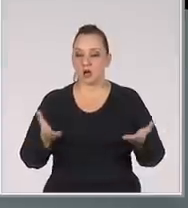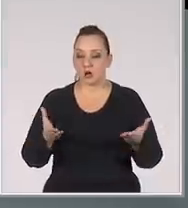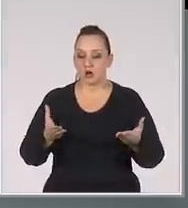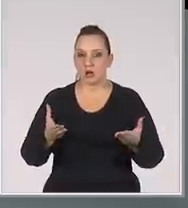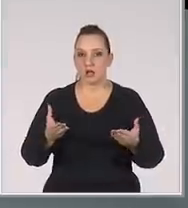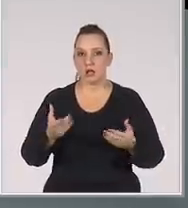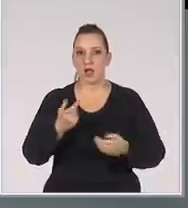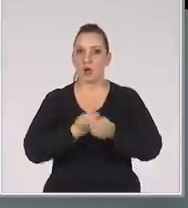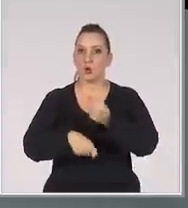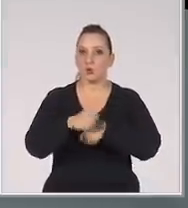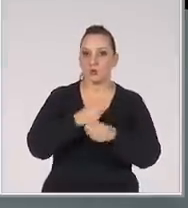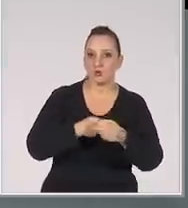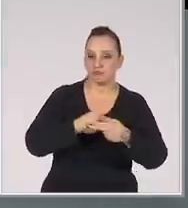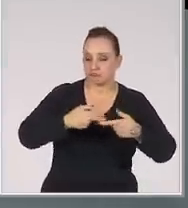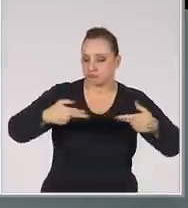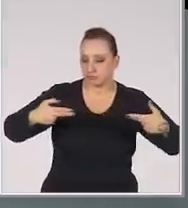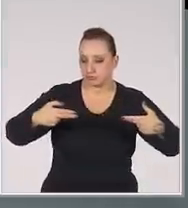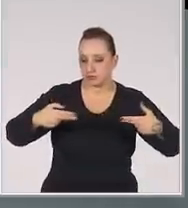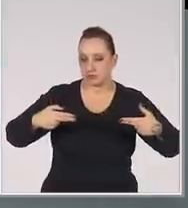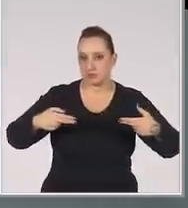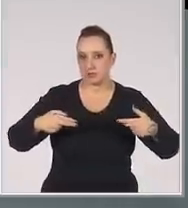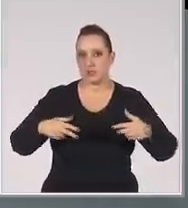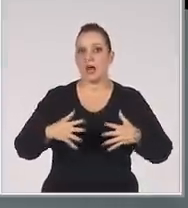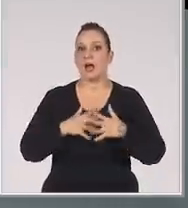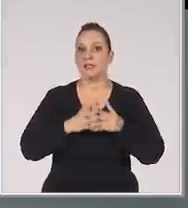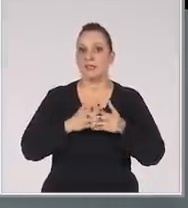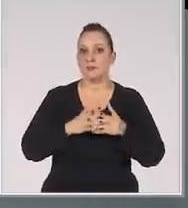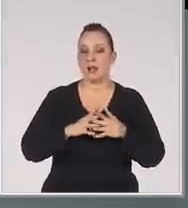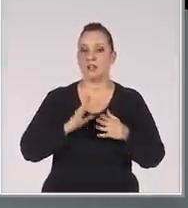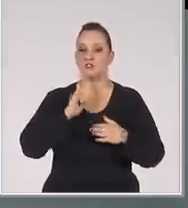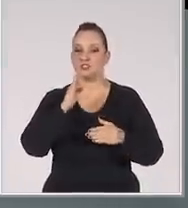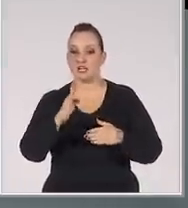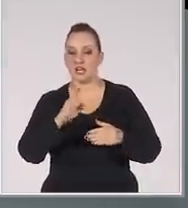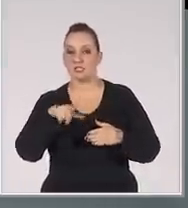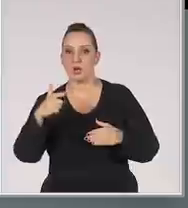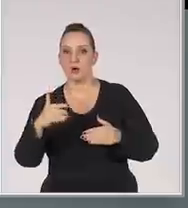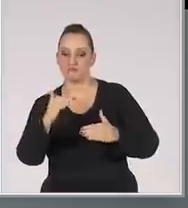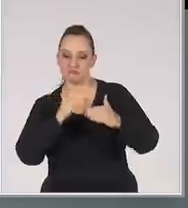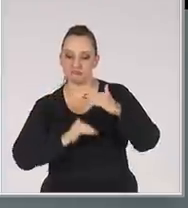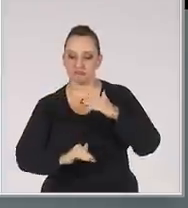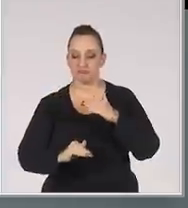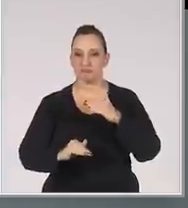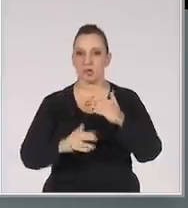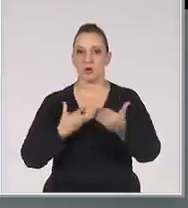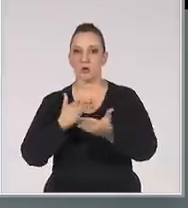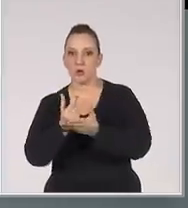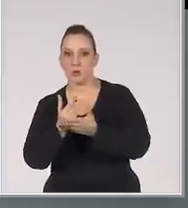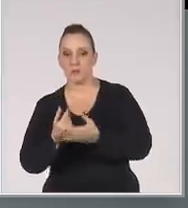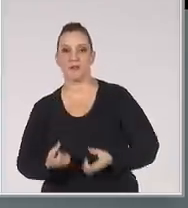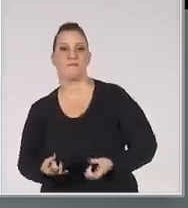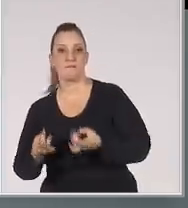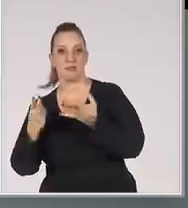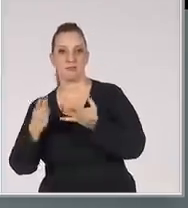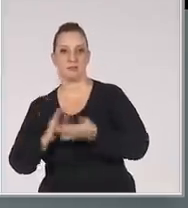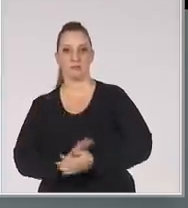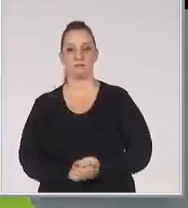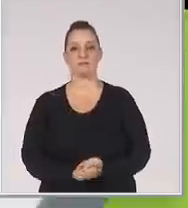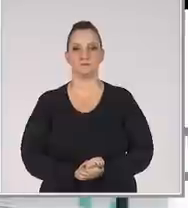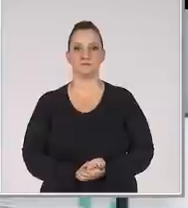Enfim Fatores que interferem direta Ou indiretamente Nas relações de compra e venda